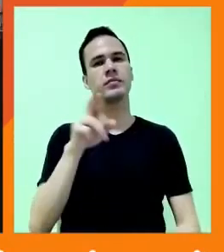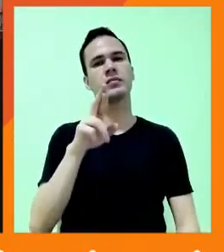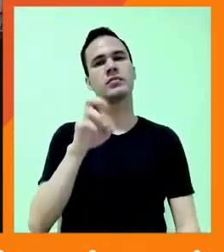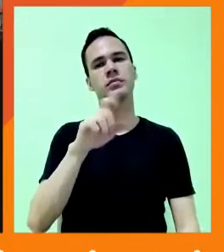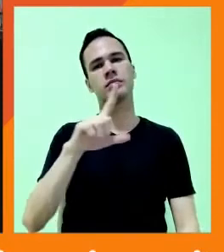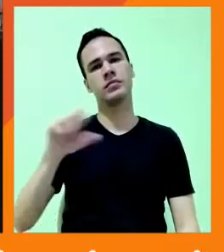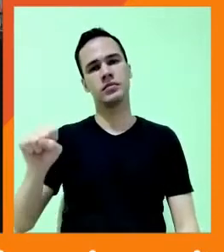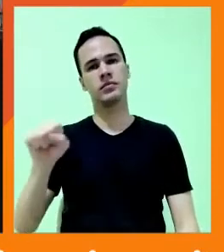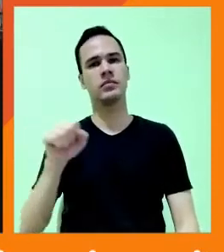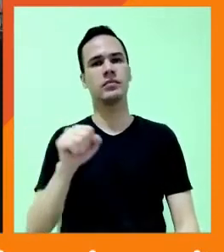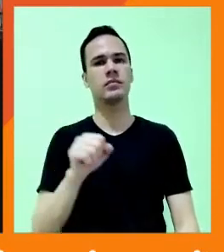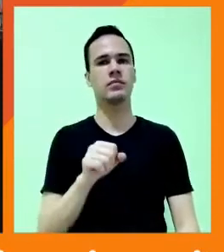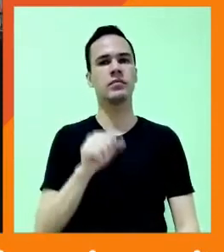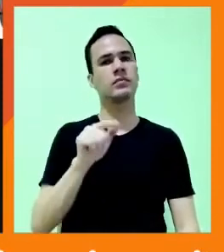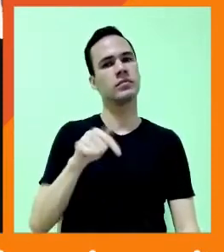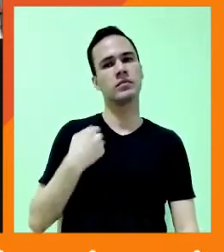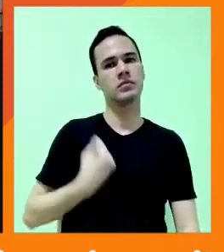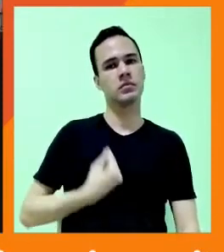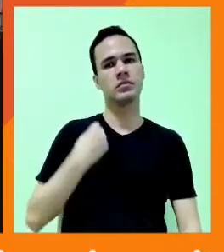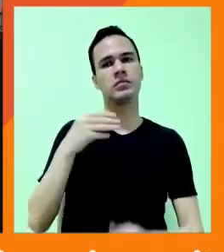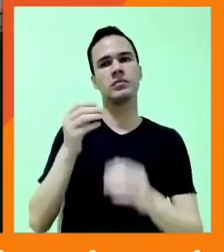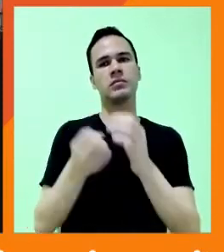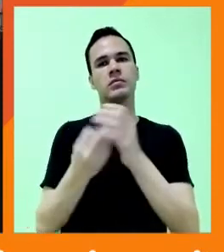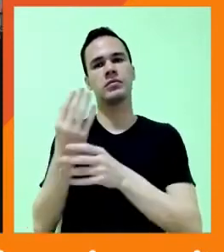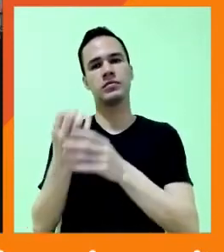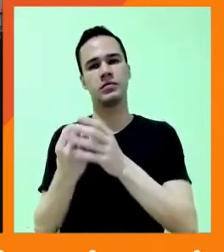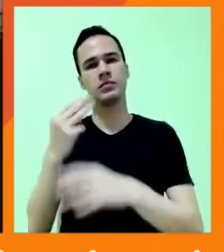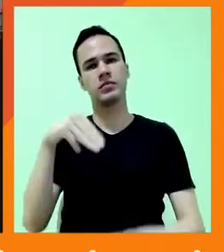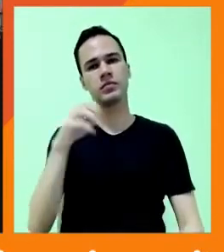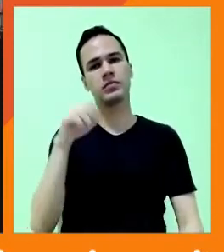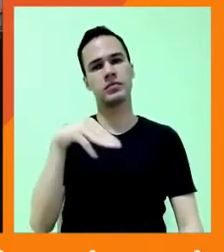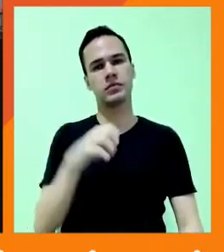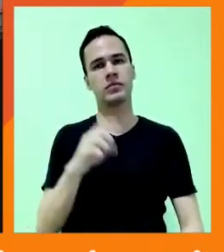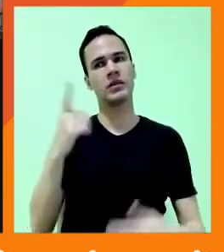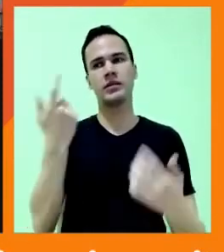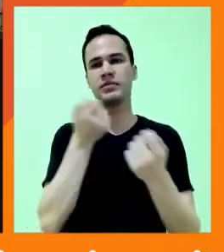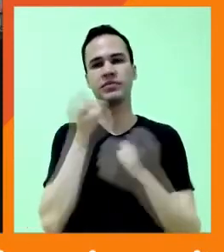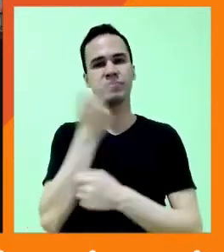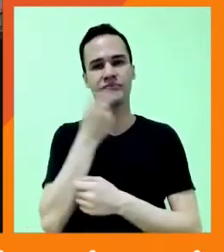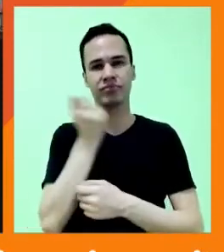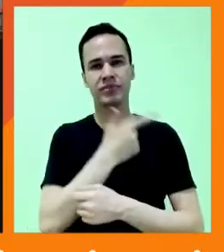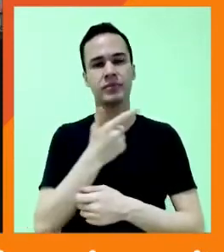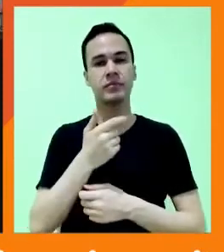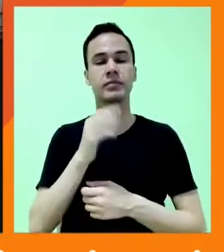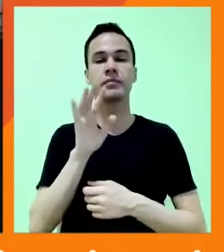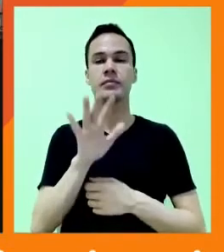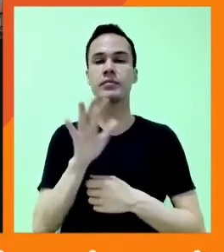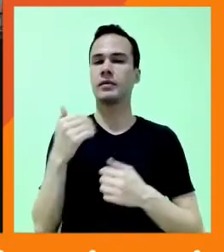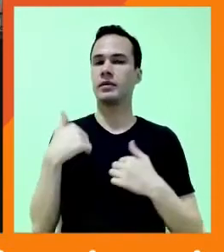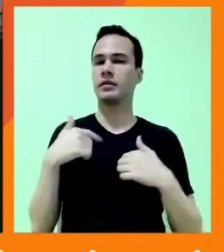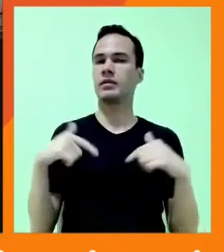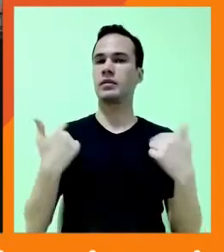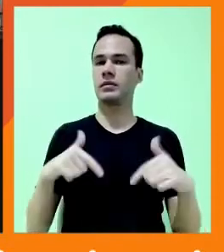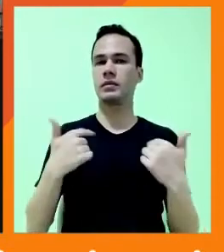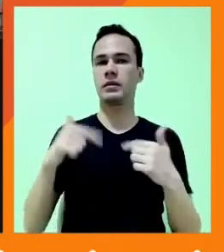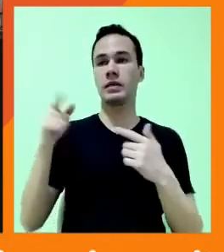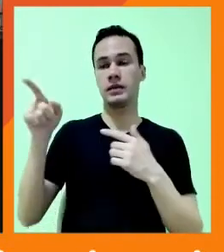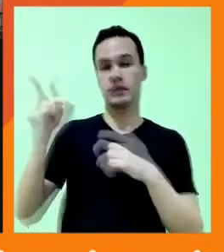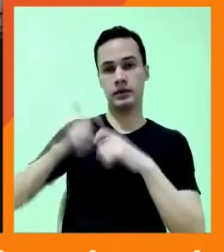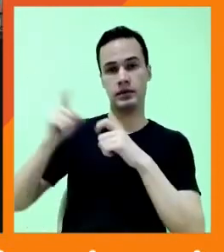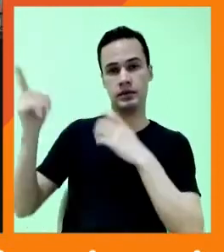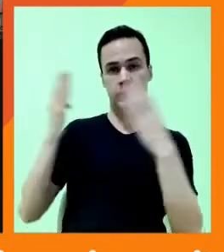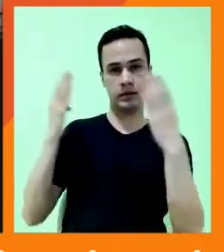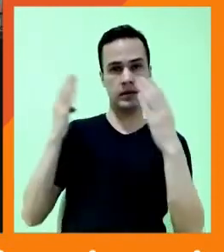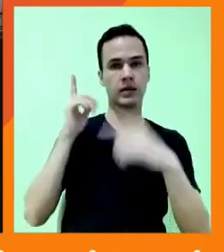viver de fazer meme, ou então esquete de humor. Na verdade, eu alavanquei meu trabalho como psicóloga por causa das redes